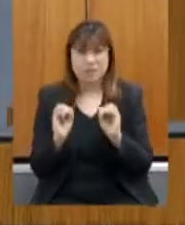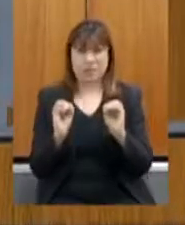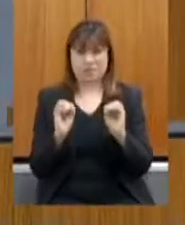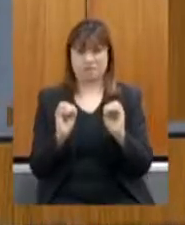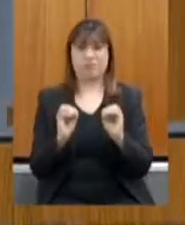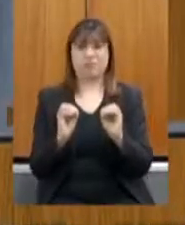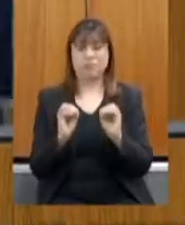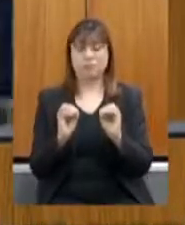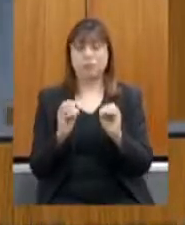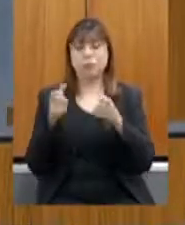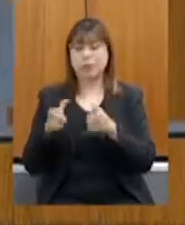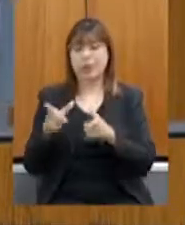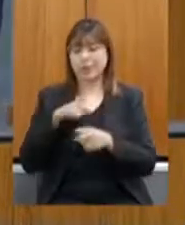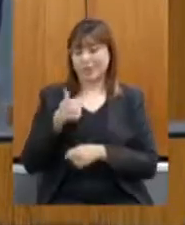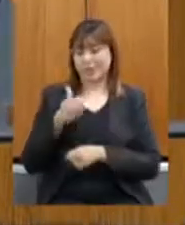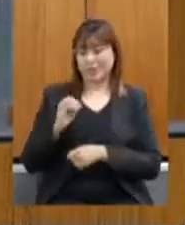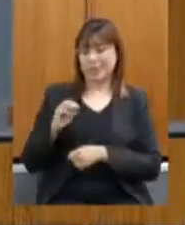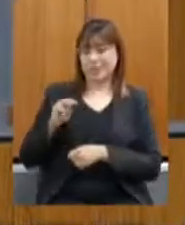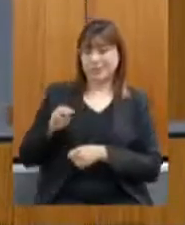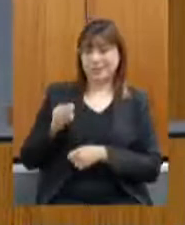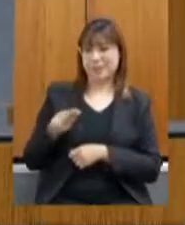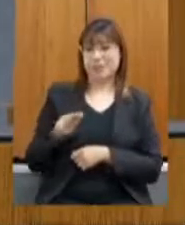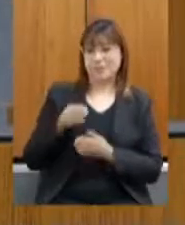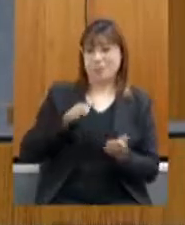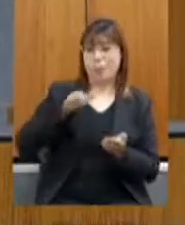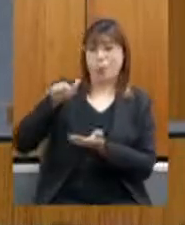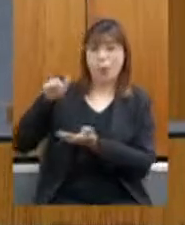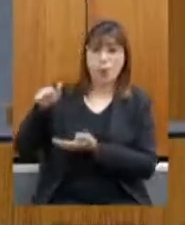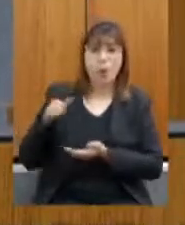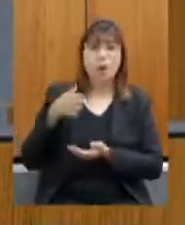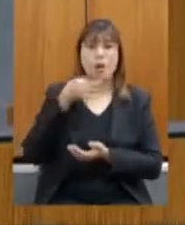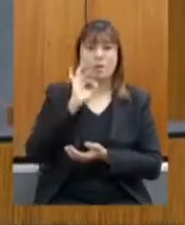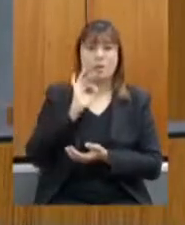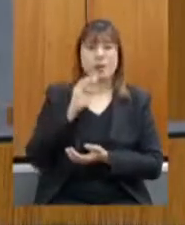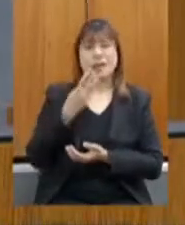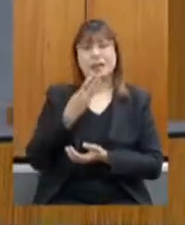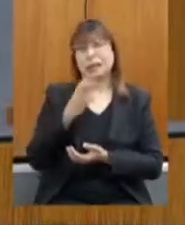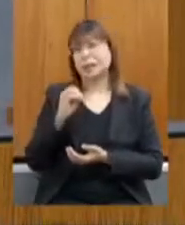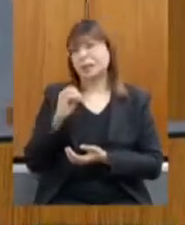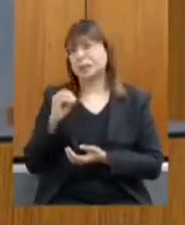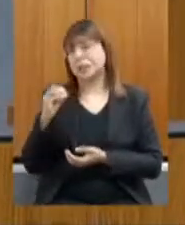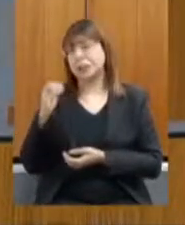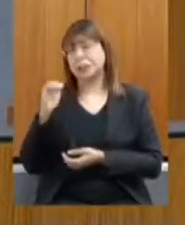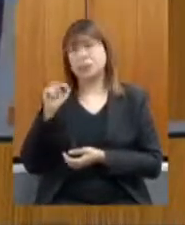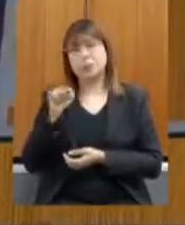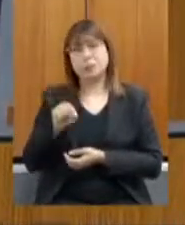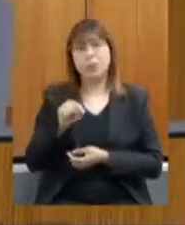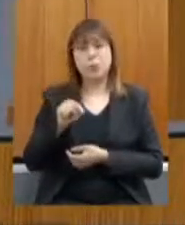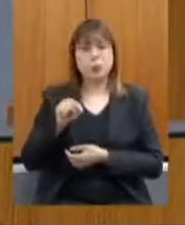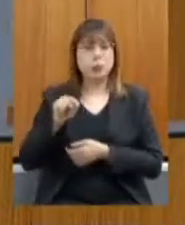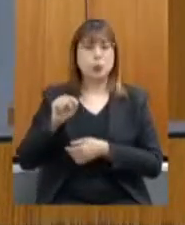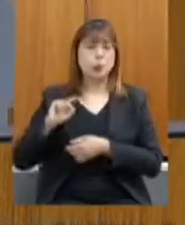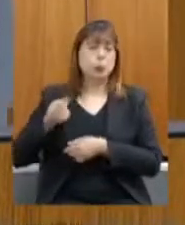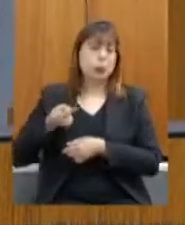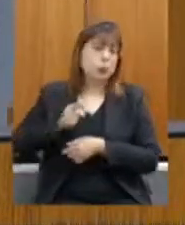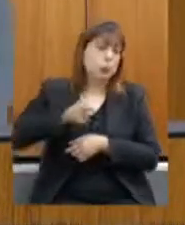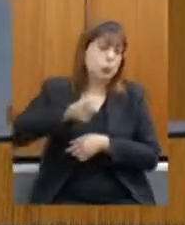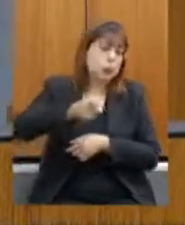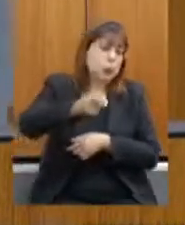produz 10 milhões de sacas de café, região que tem mais de 300 mil hectares de café,